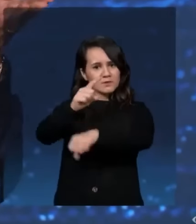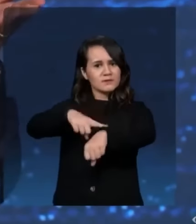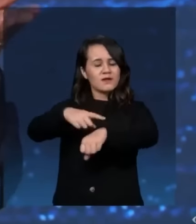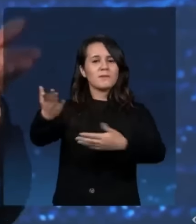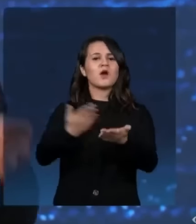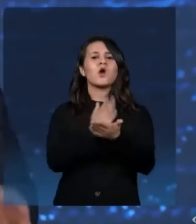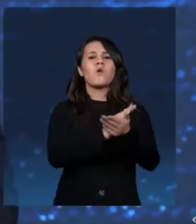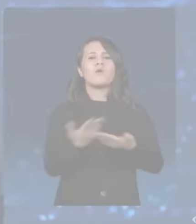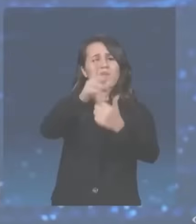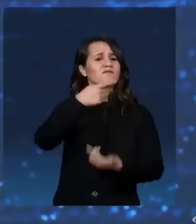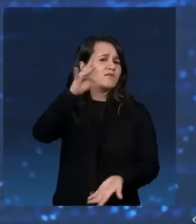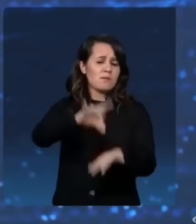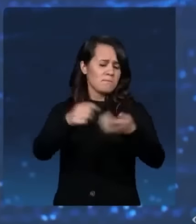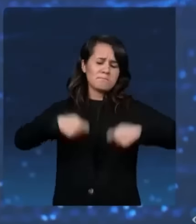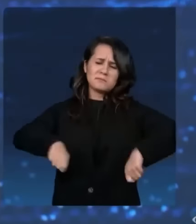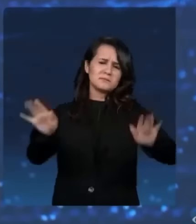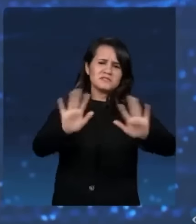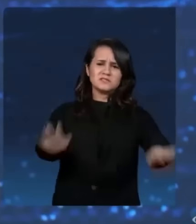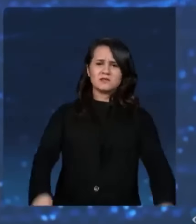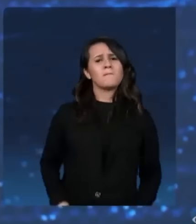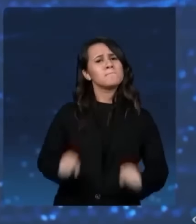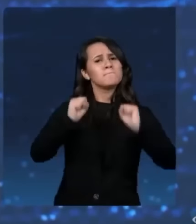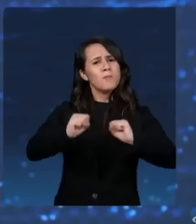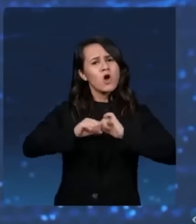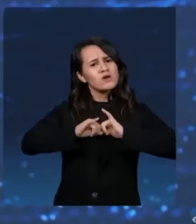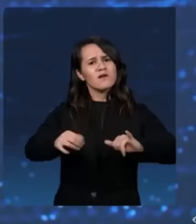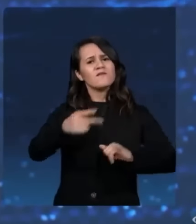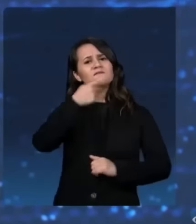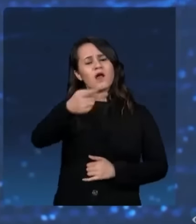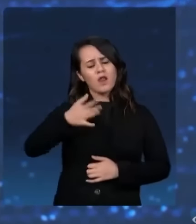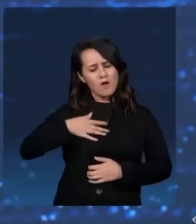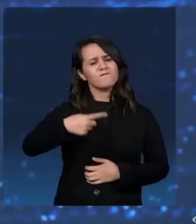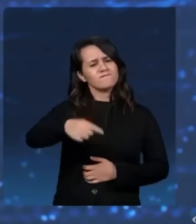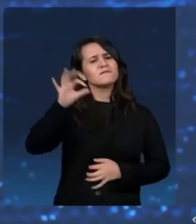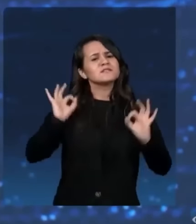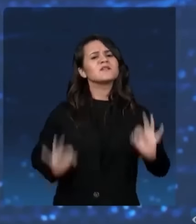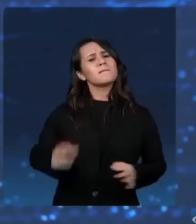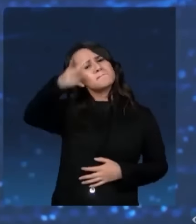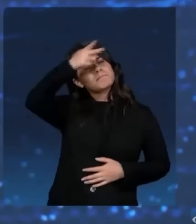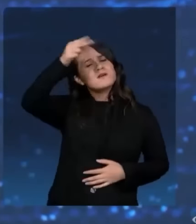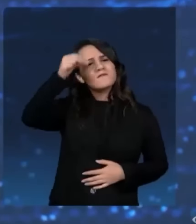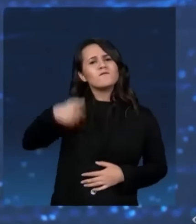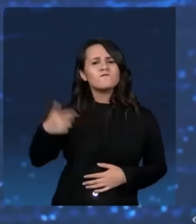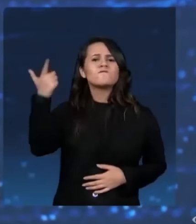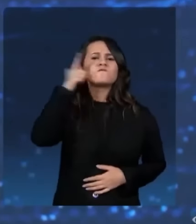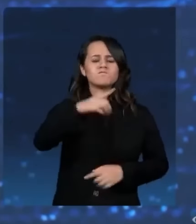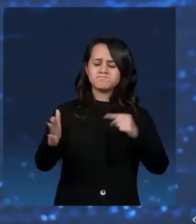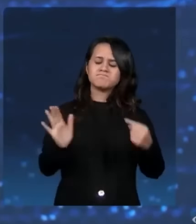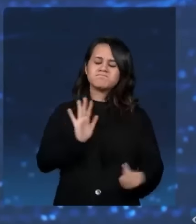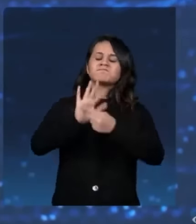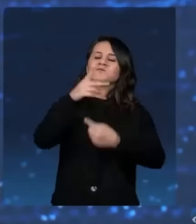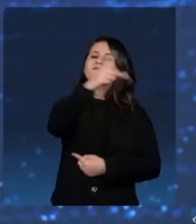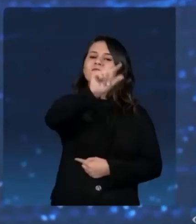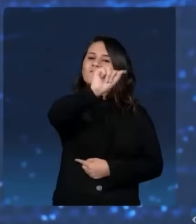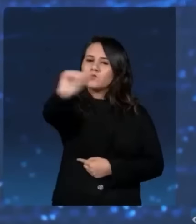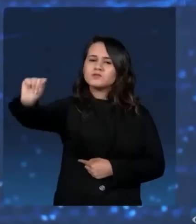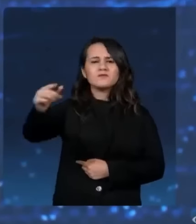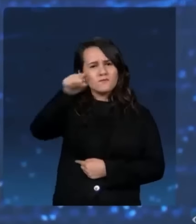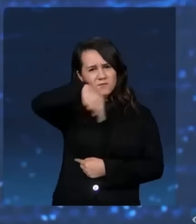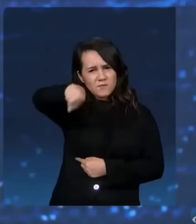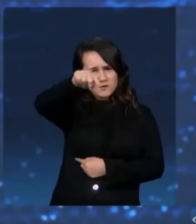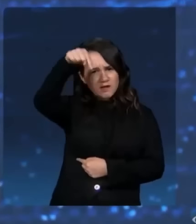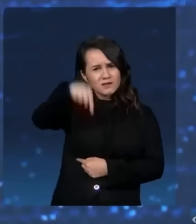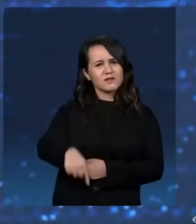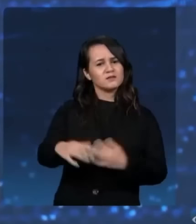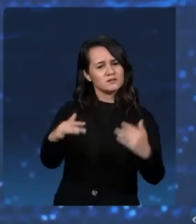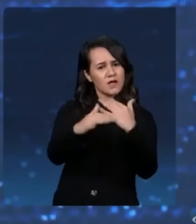já que estão incomodando aí? O senhor tem... Pode bater o tanto que for, eu sou o próximo prefeito da cidade de São Paulo, vou conquistar seu coração. Você que está aqui nessa cidade,